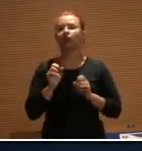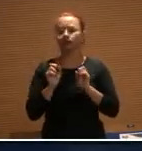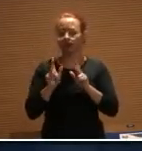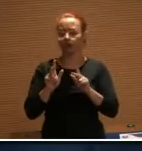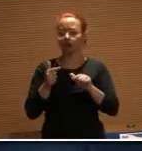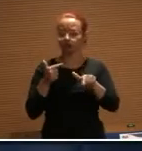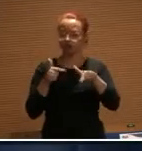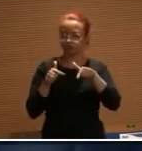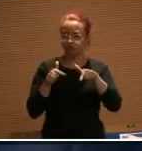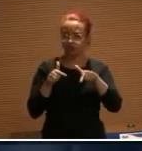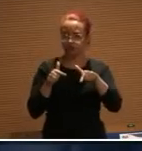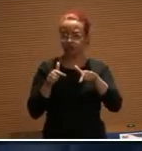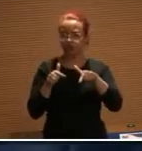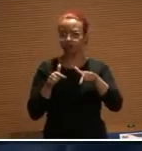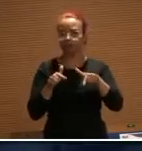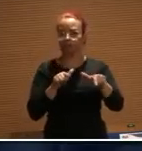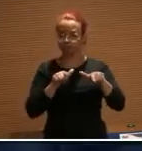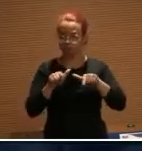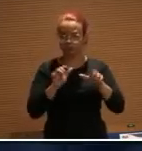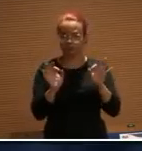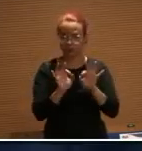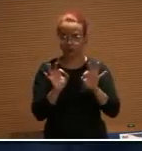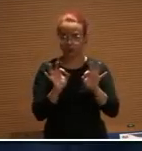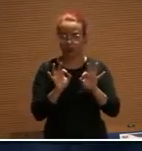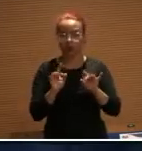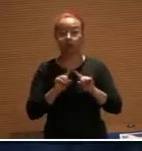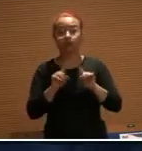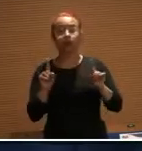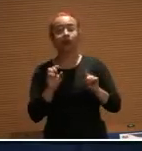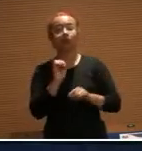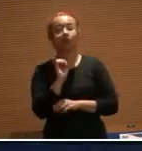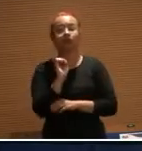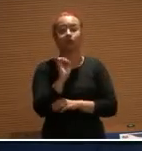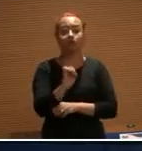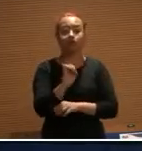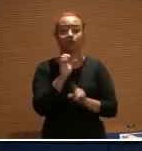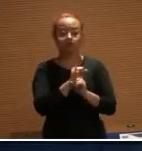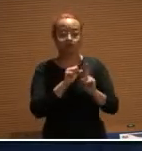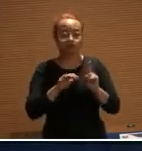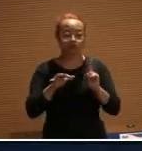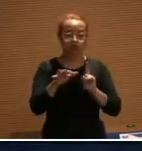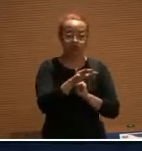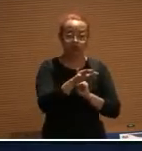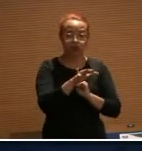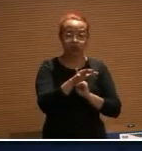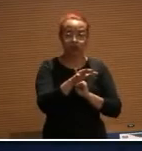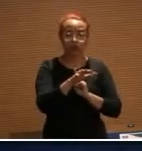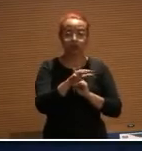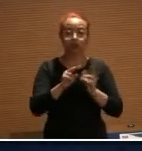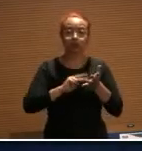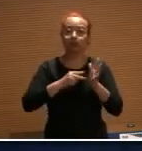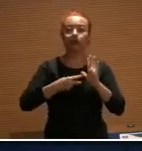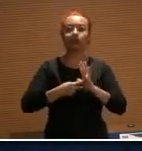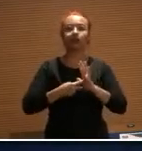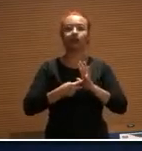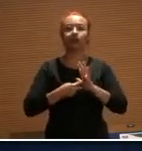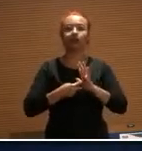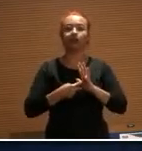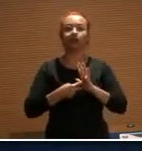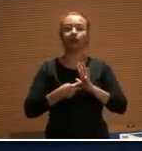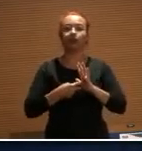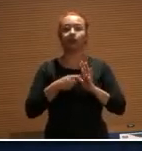mas se não tem esse caráter de estar em sociedade, você não tem uma figura de